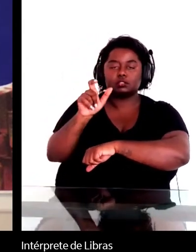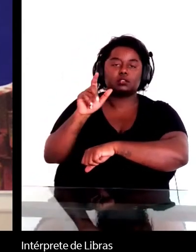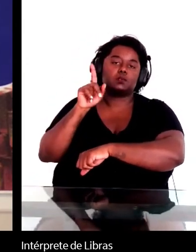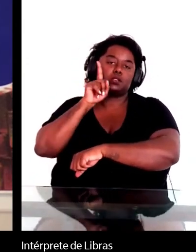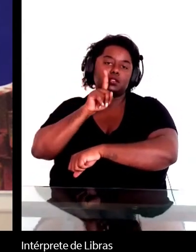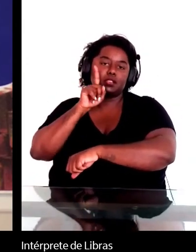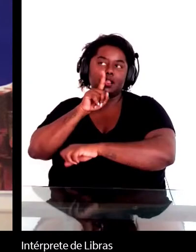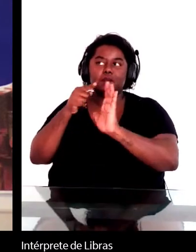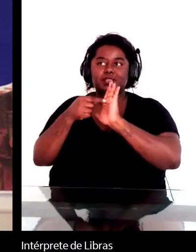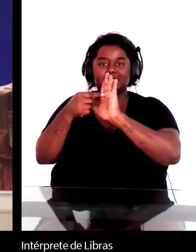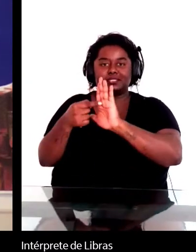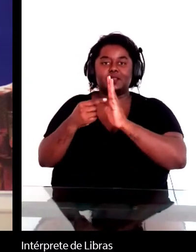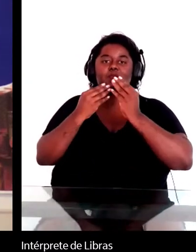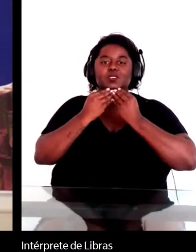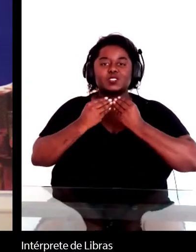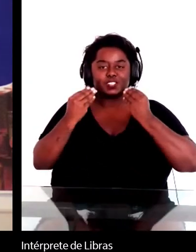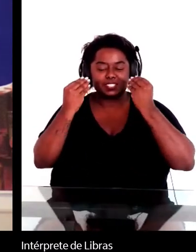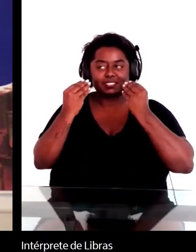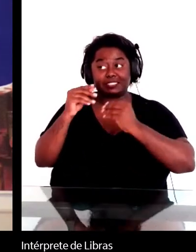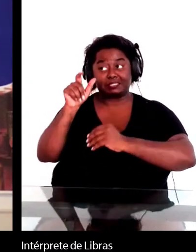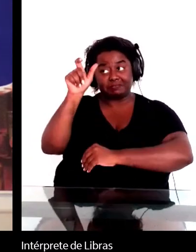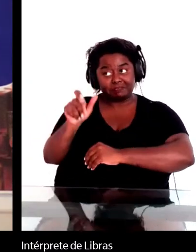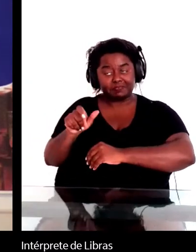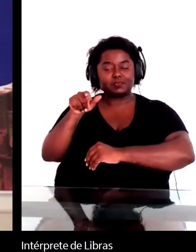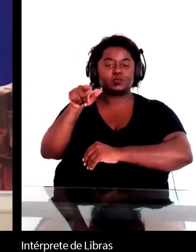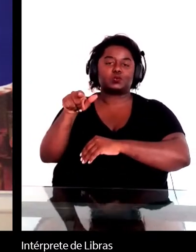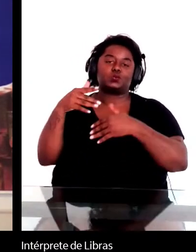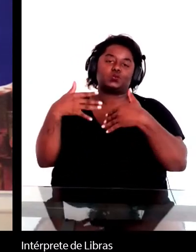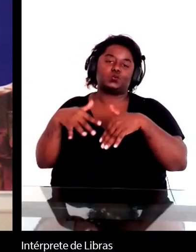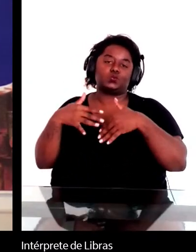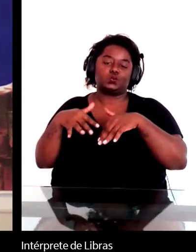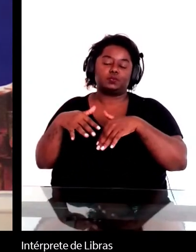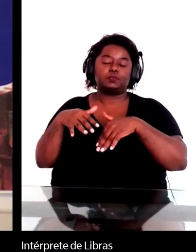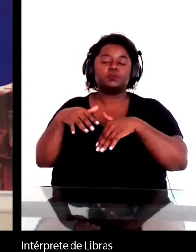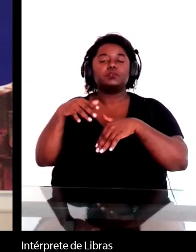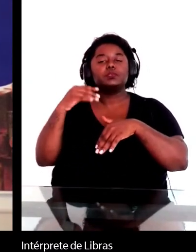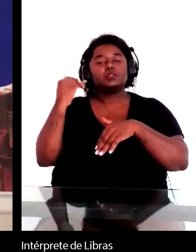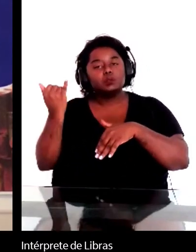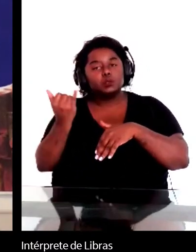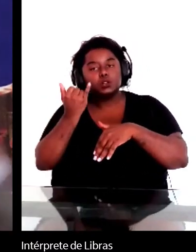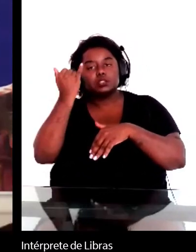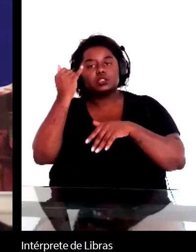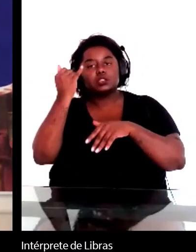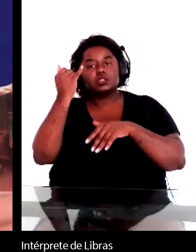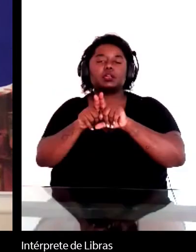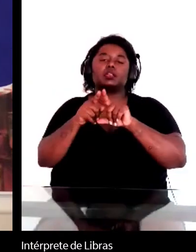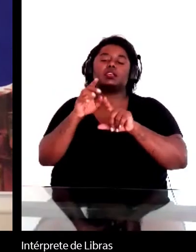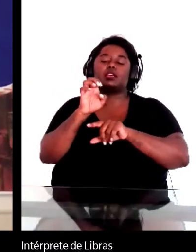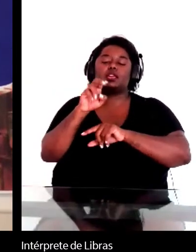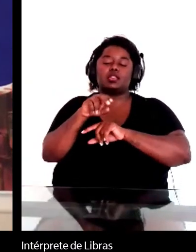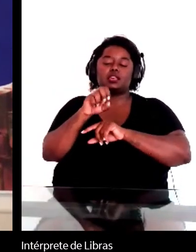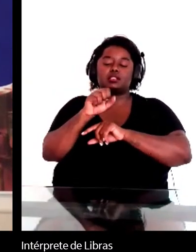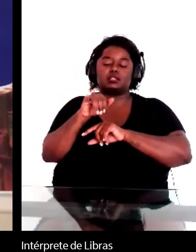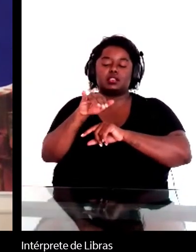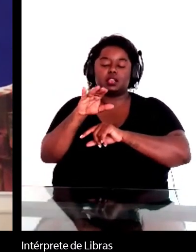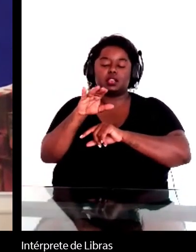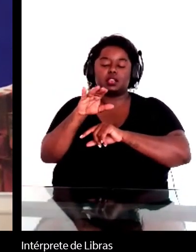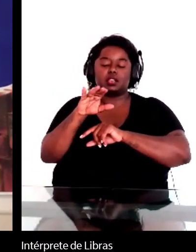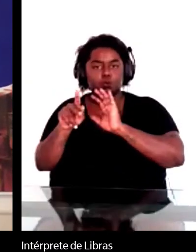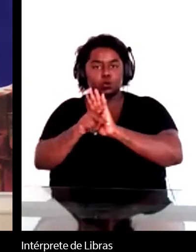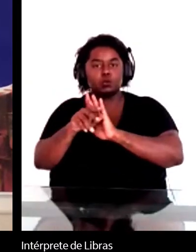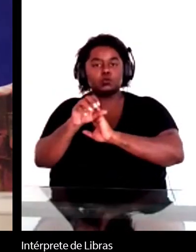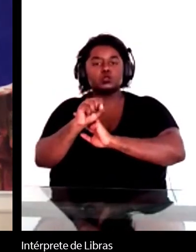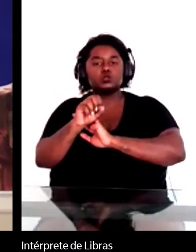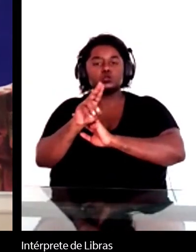Dressis. Eu diria tão importante quanto o ensaio da Susan Sontag que teve muita mais repercussão que saiu